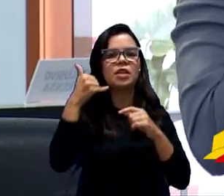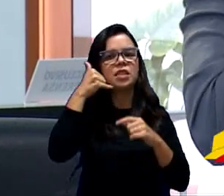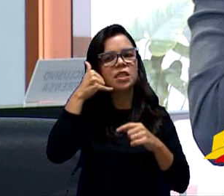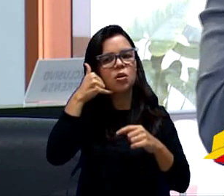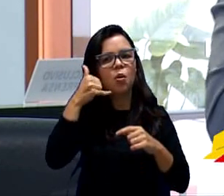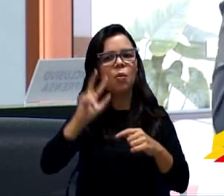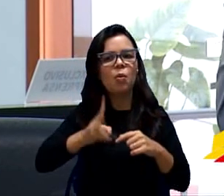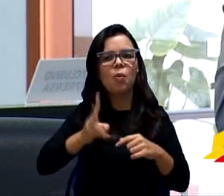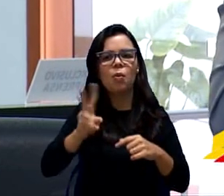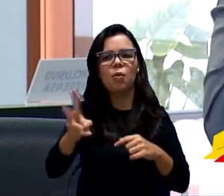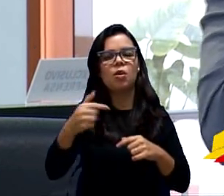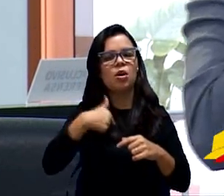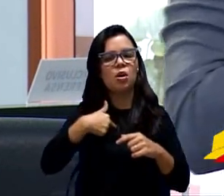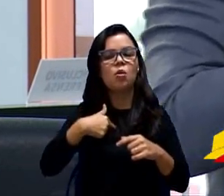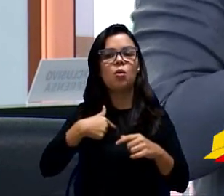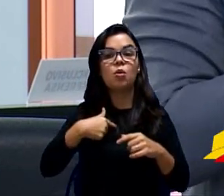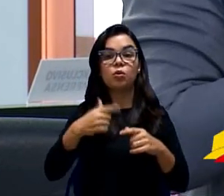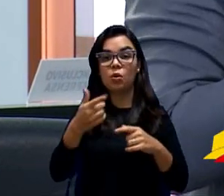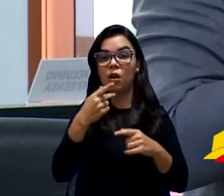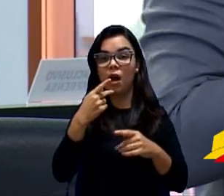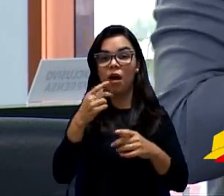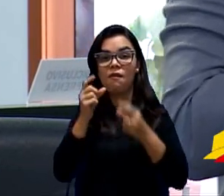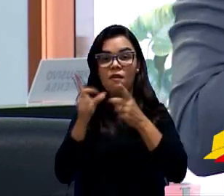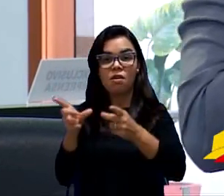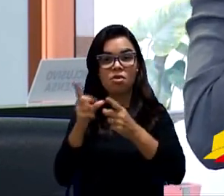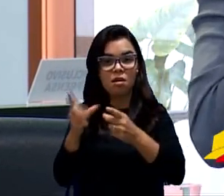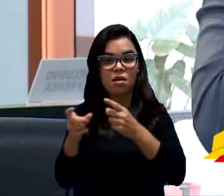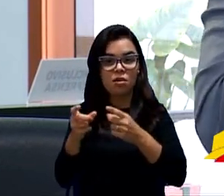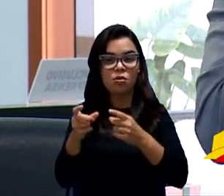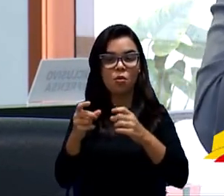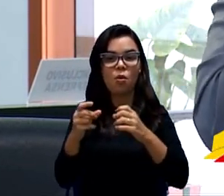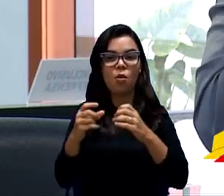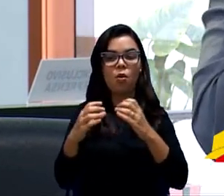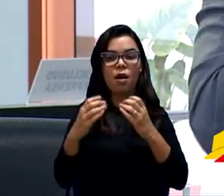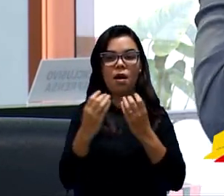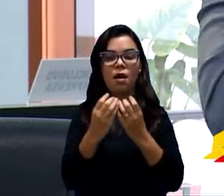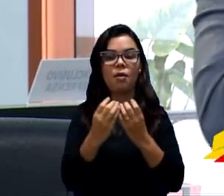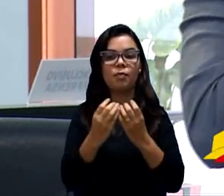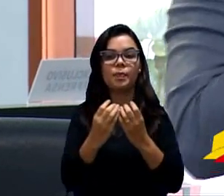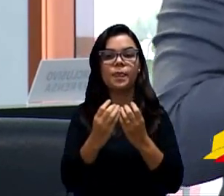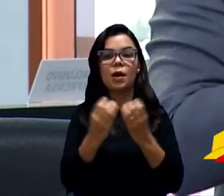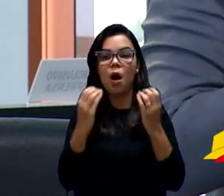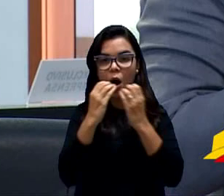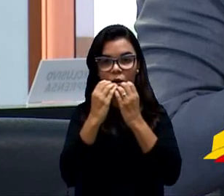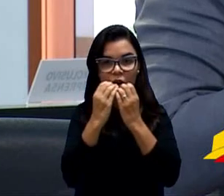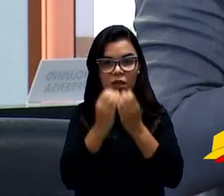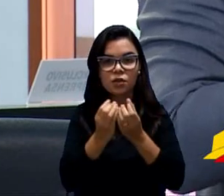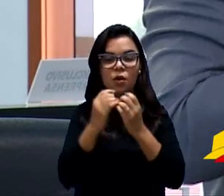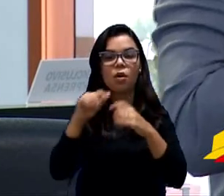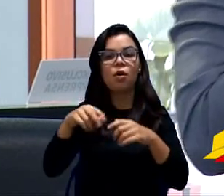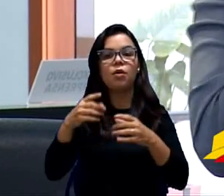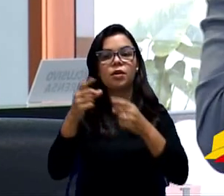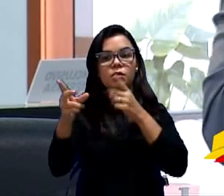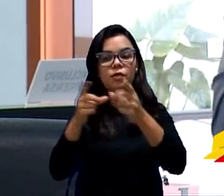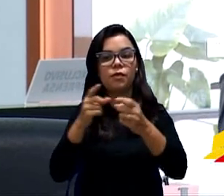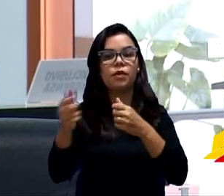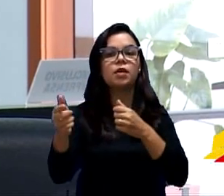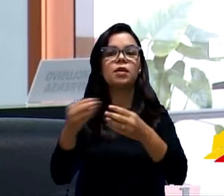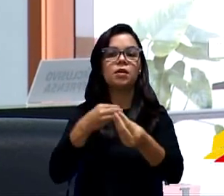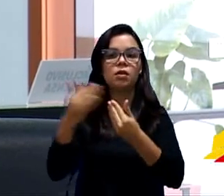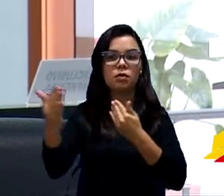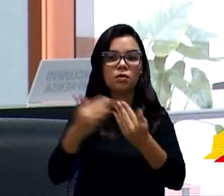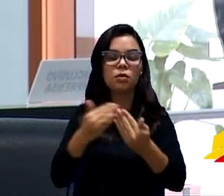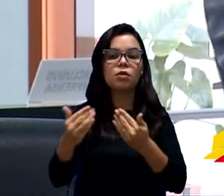Eu estou lá no Cachorrão e atendo as pessoas com amor. E amanhã tem sessão, quarta-feira eu vou estar no bairro. Glória a Deus. Eu estou aqui para